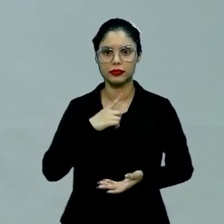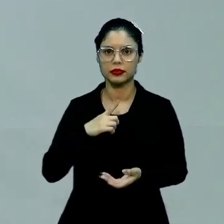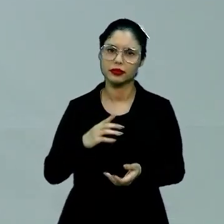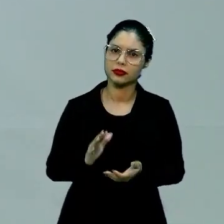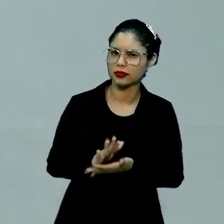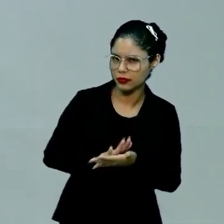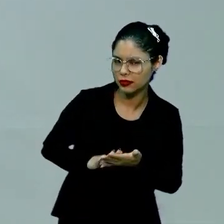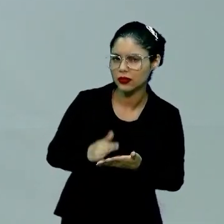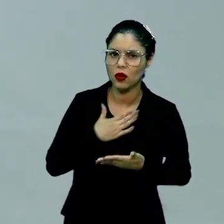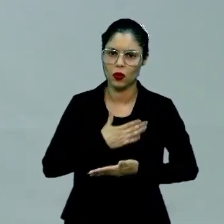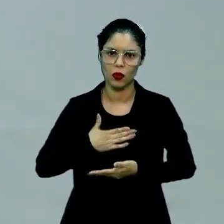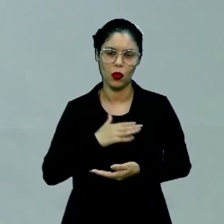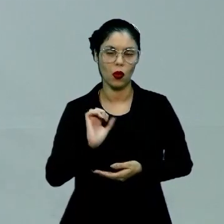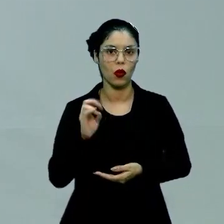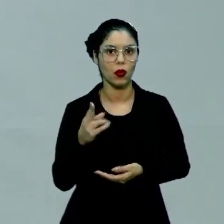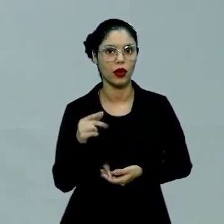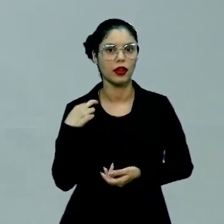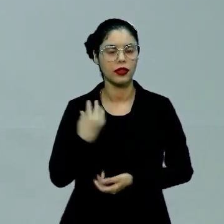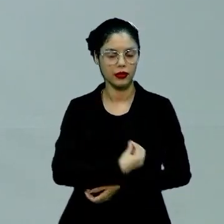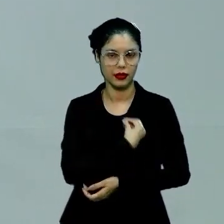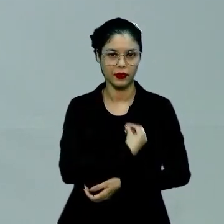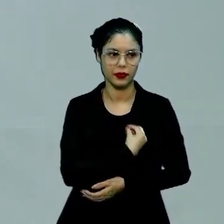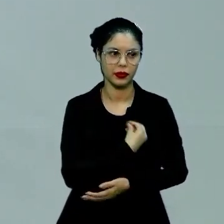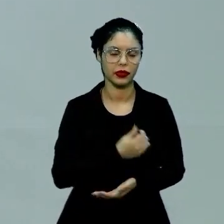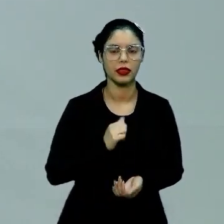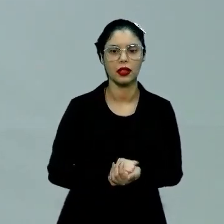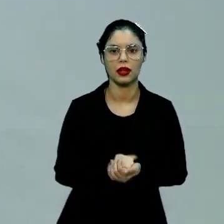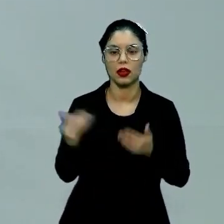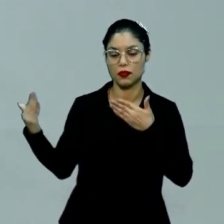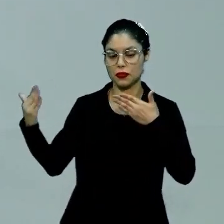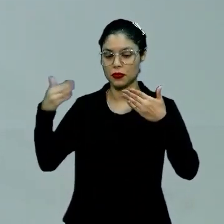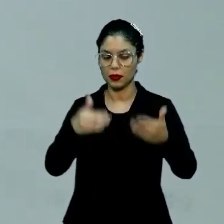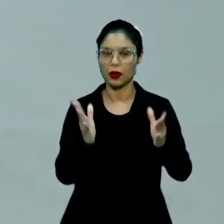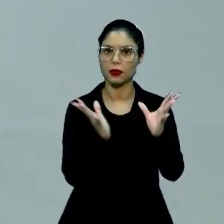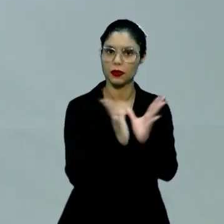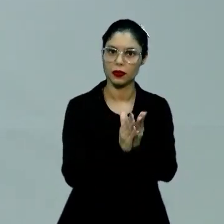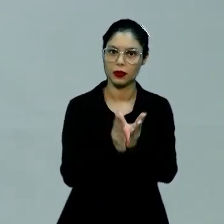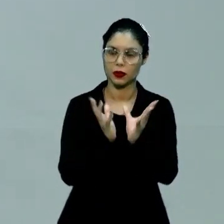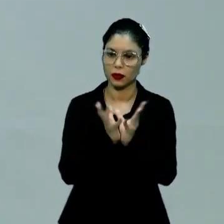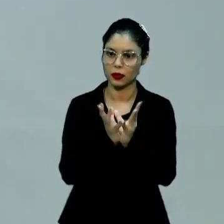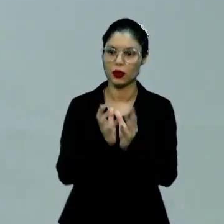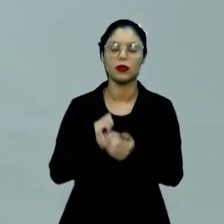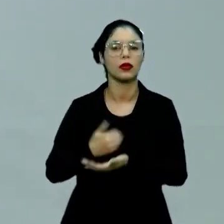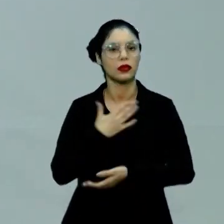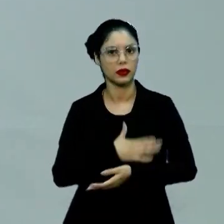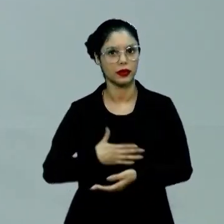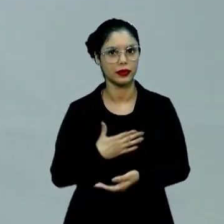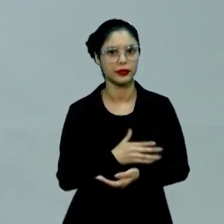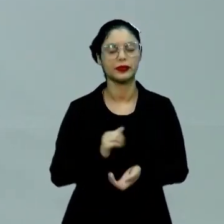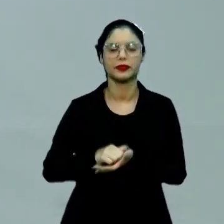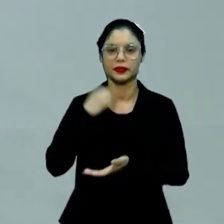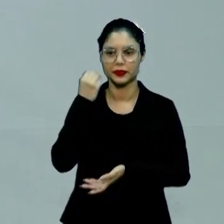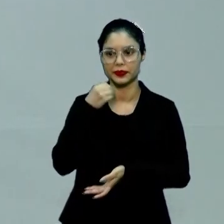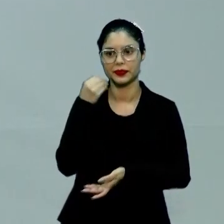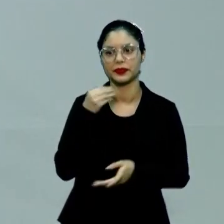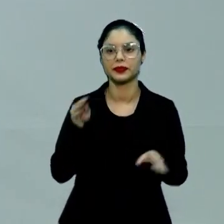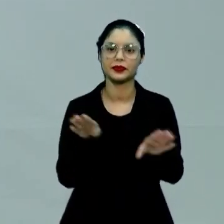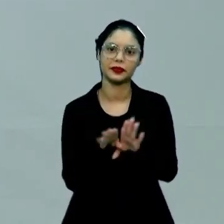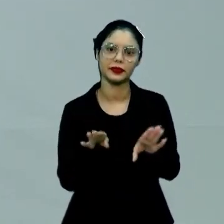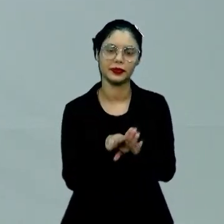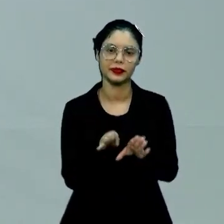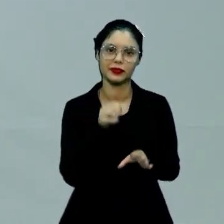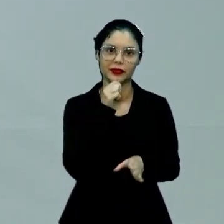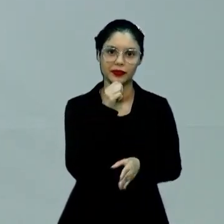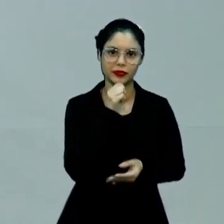afinidade ou eu vivenciei determinado período em determinado grupo e eu gostei da experiência. Então, a gente começa a